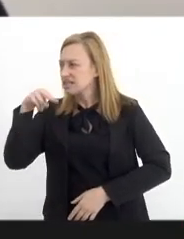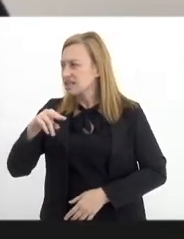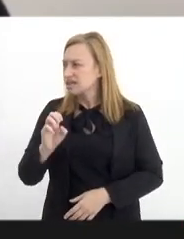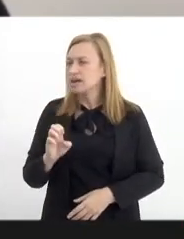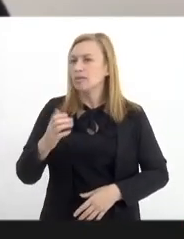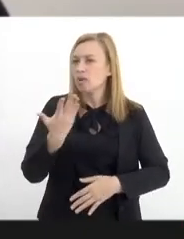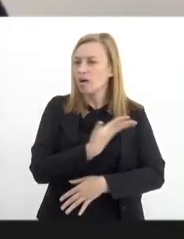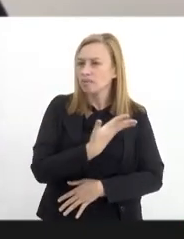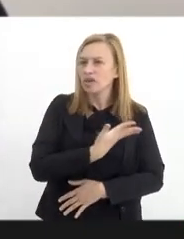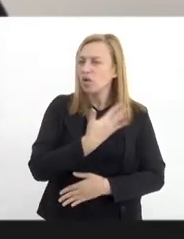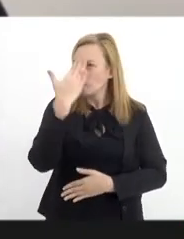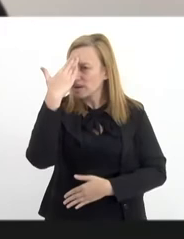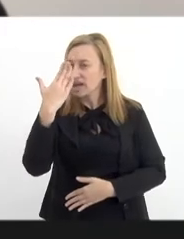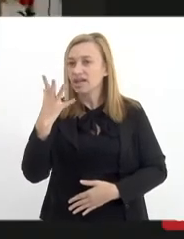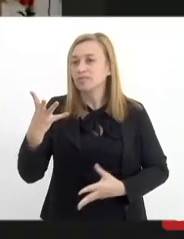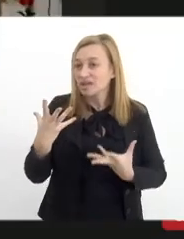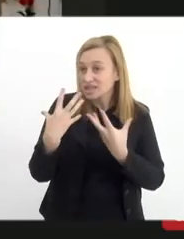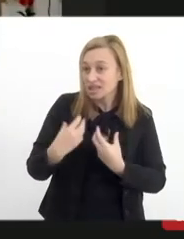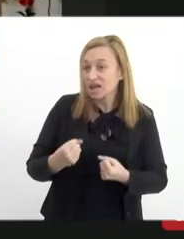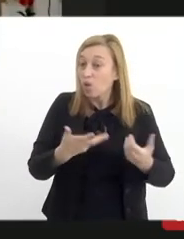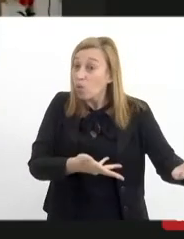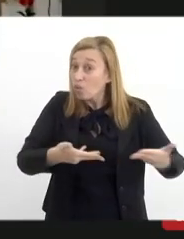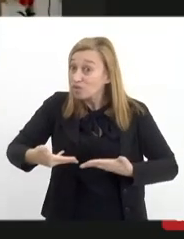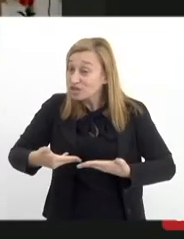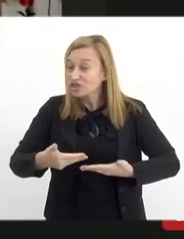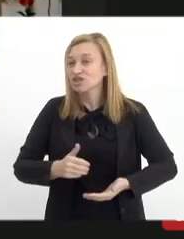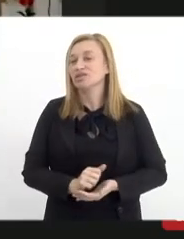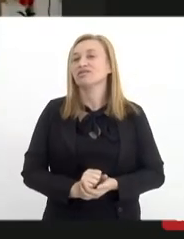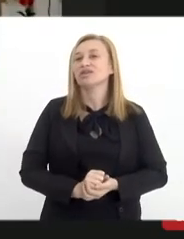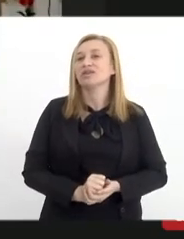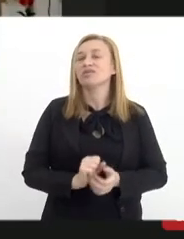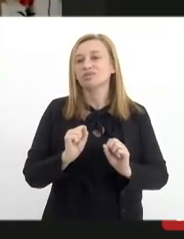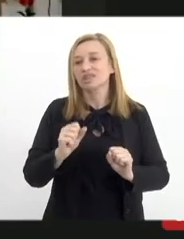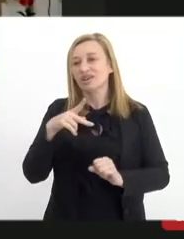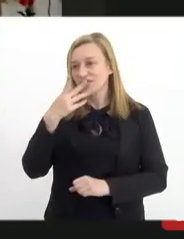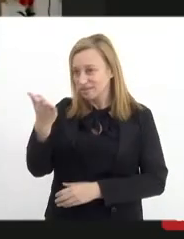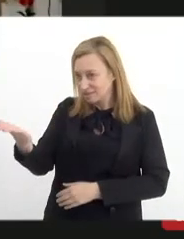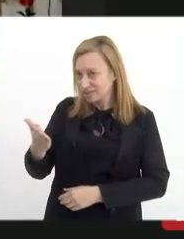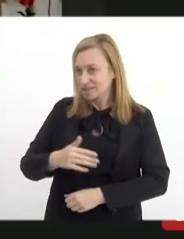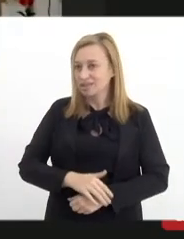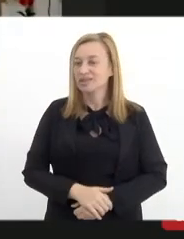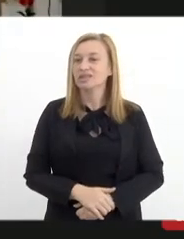dia, obrigado por aceitar o convite e o poder da fala está contigo.